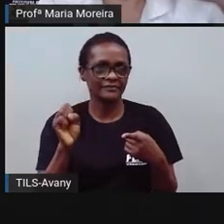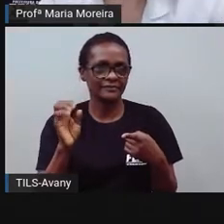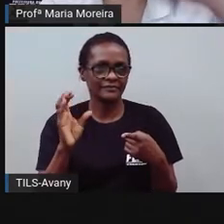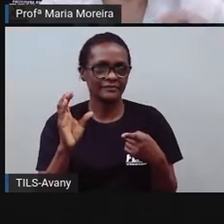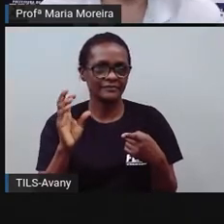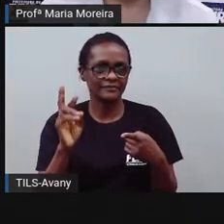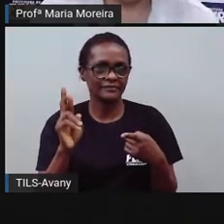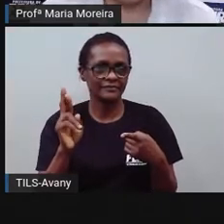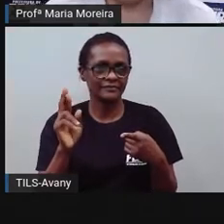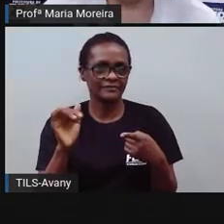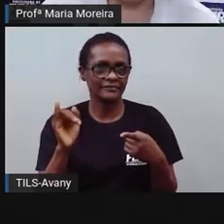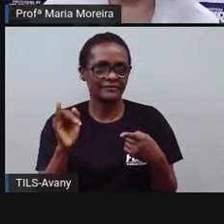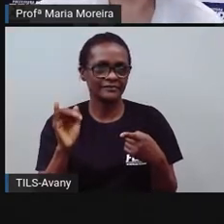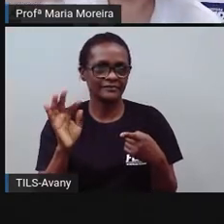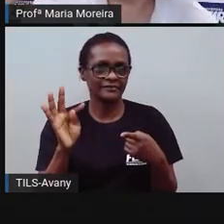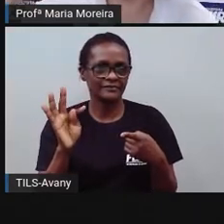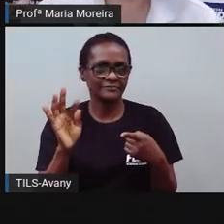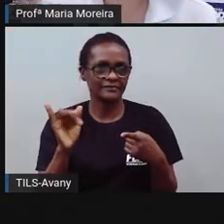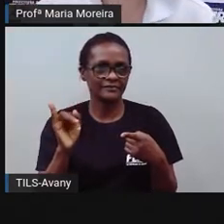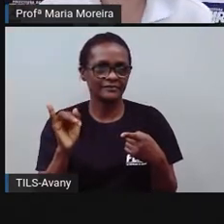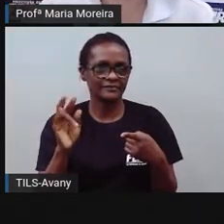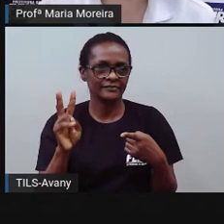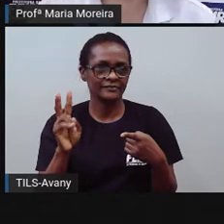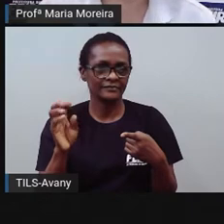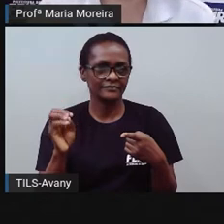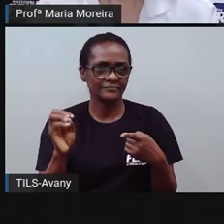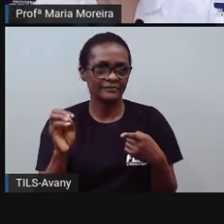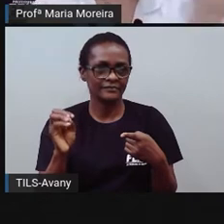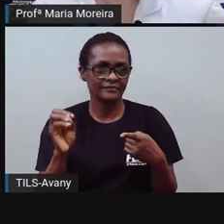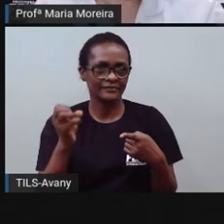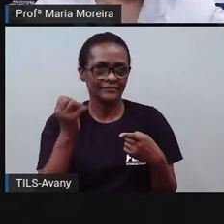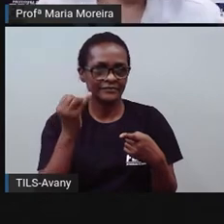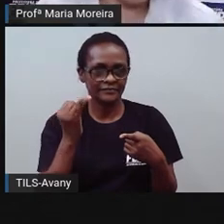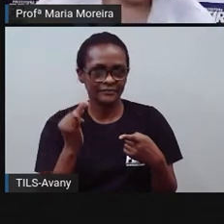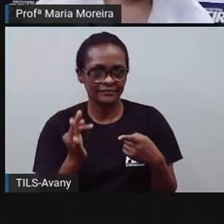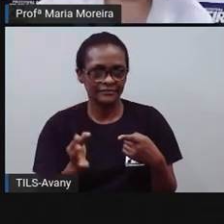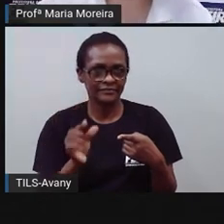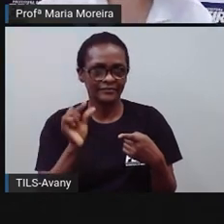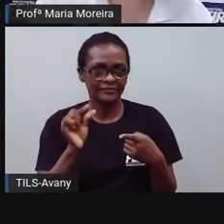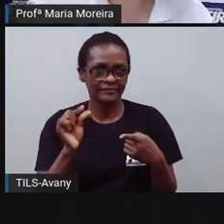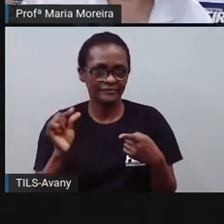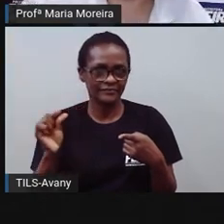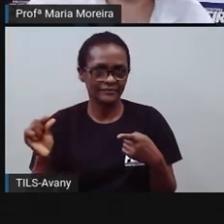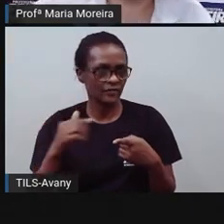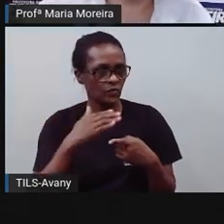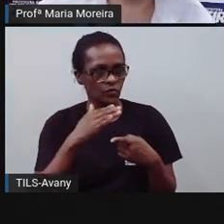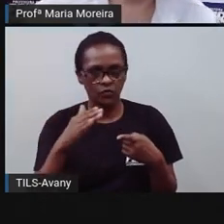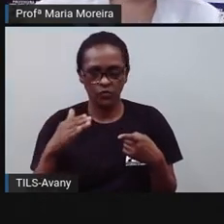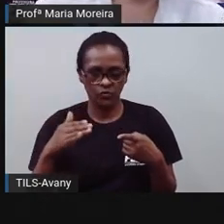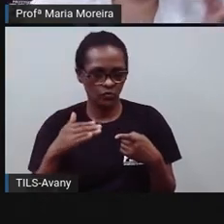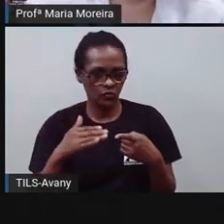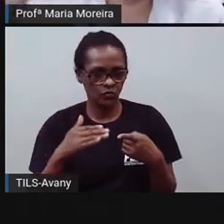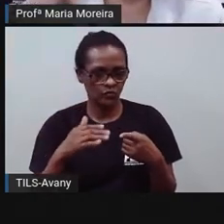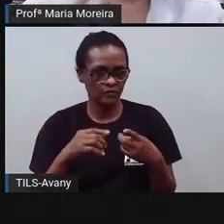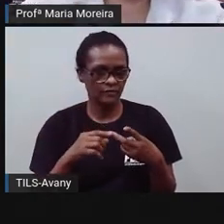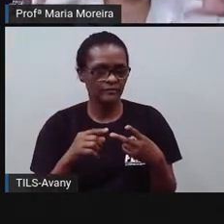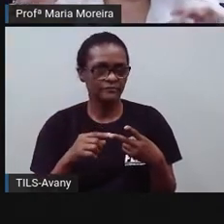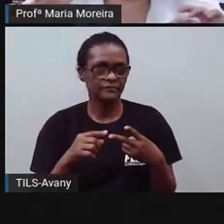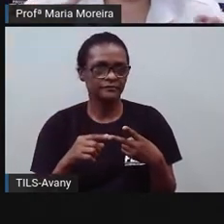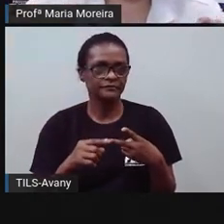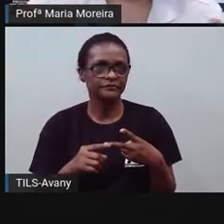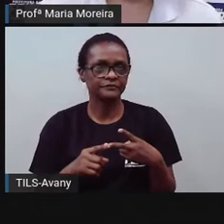Olha, a gente descreve, ó, olha, fulano que foi assim, e aí a cadeira estava em tal lugar e aconteceu isso. A gente começa a